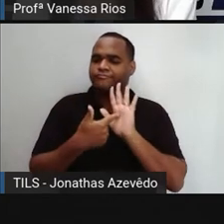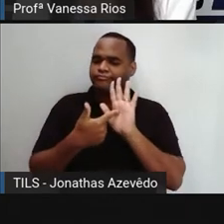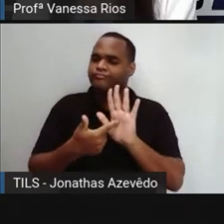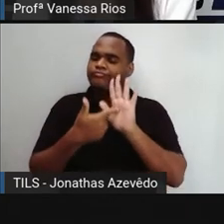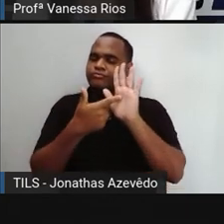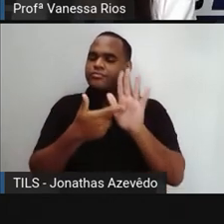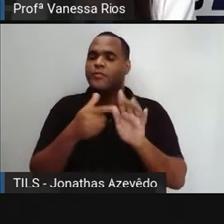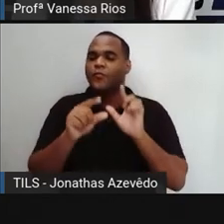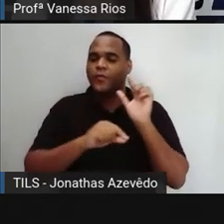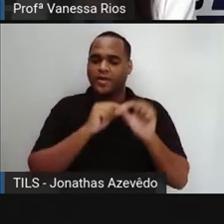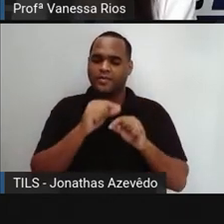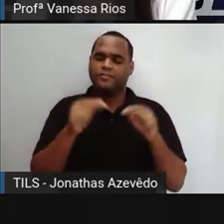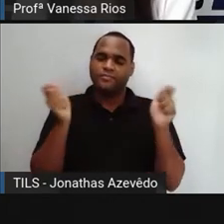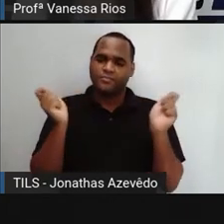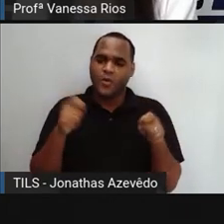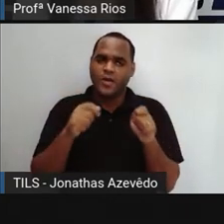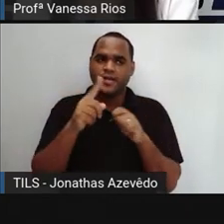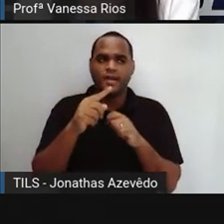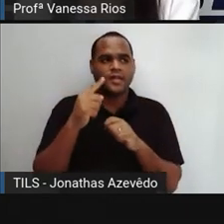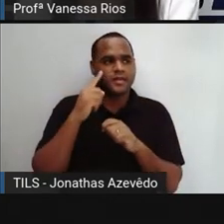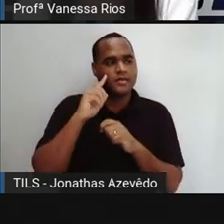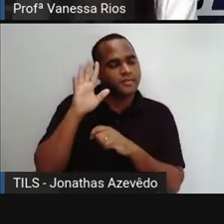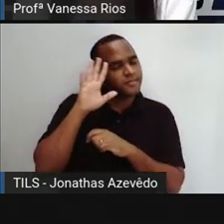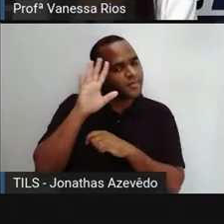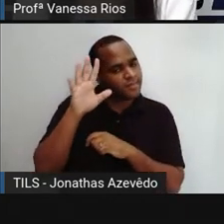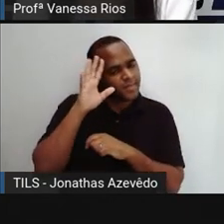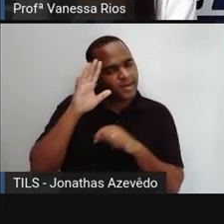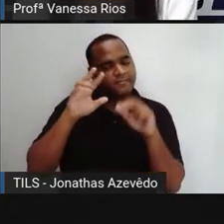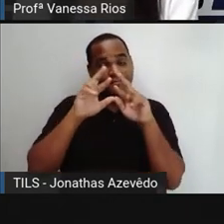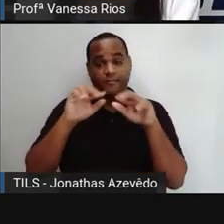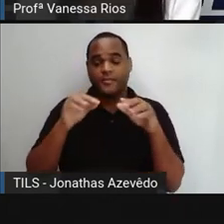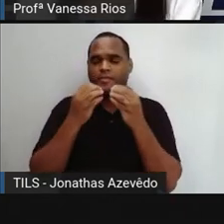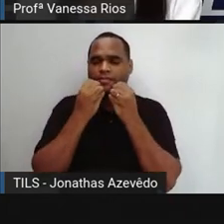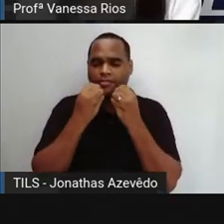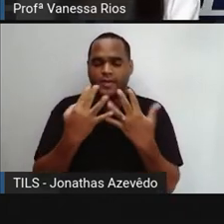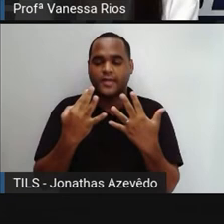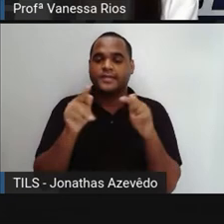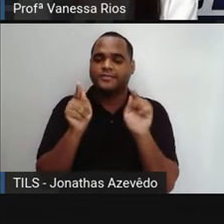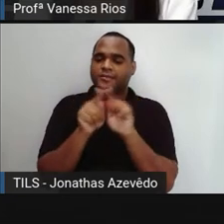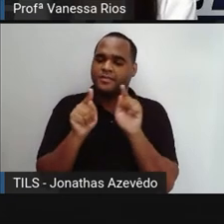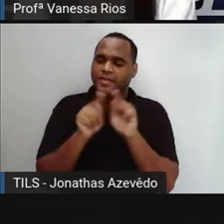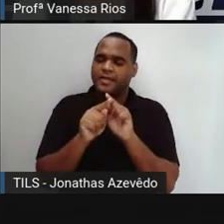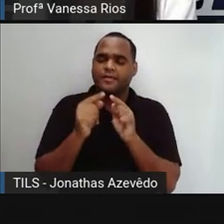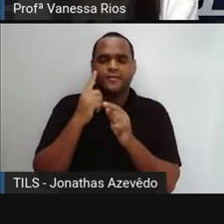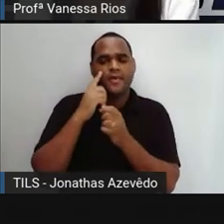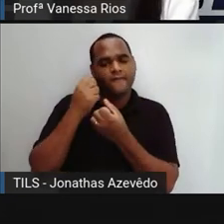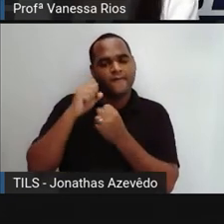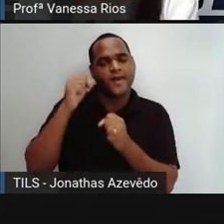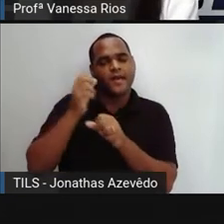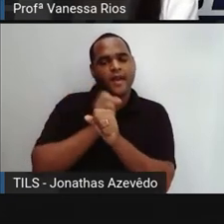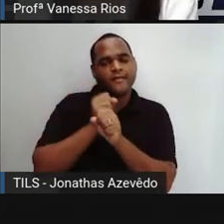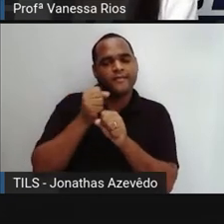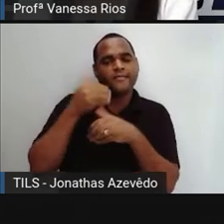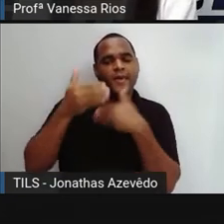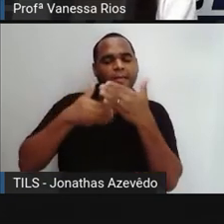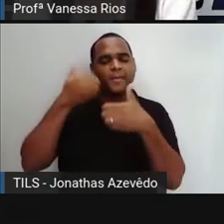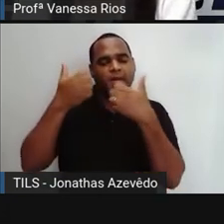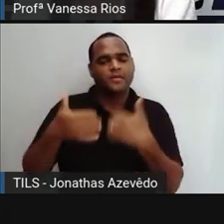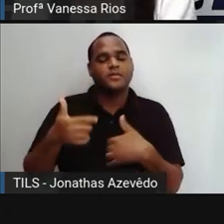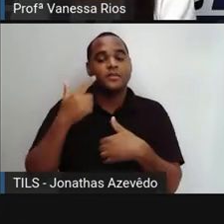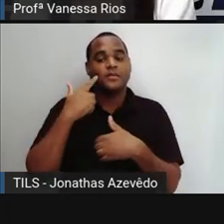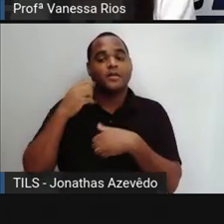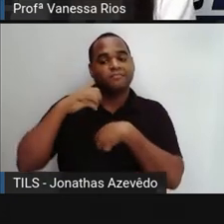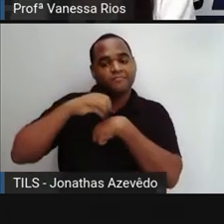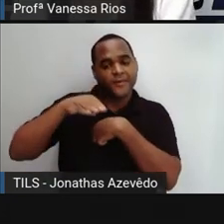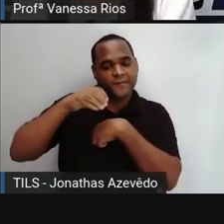um registro que vai ter uma durabilidade maior em relação ao tempo e vai conseguir passar as